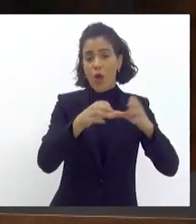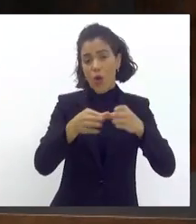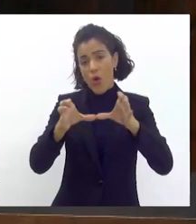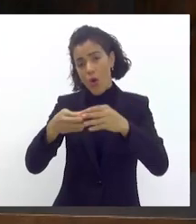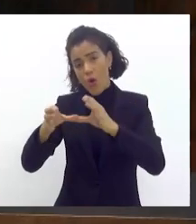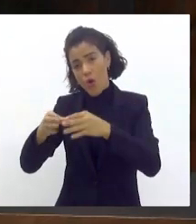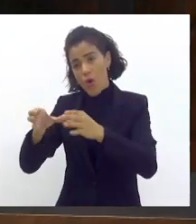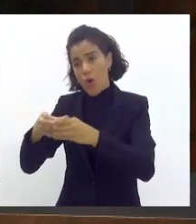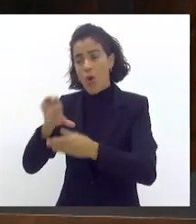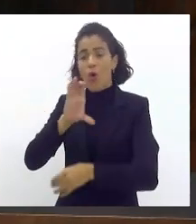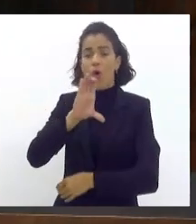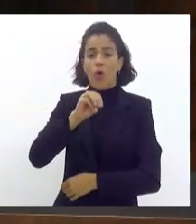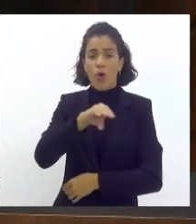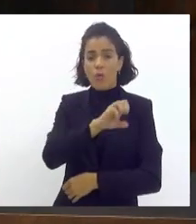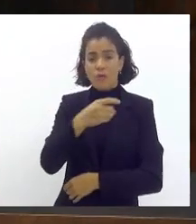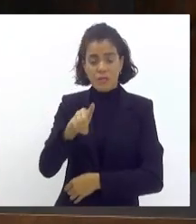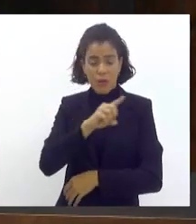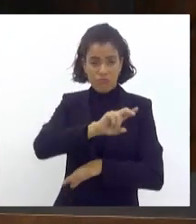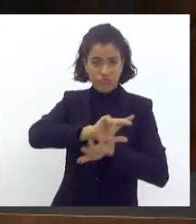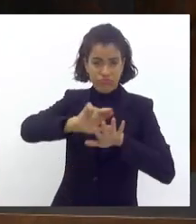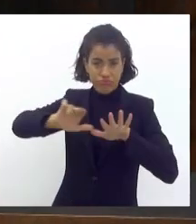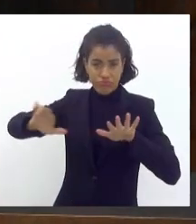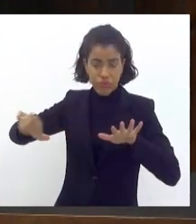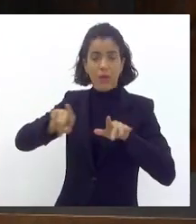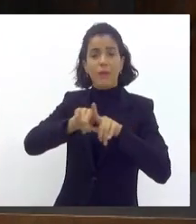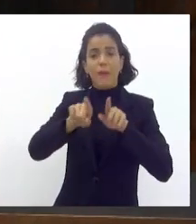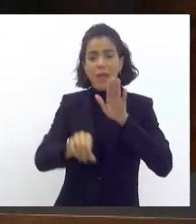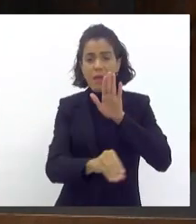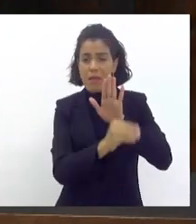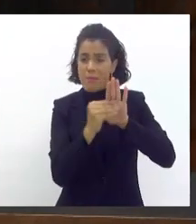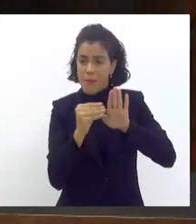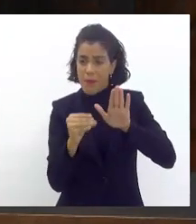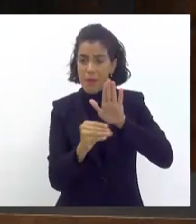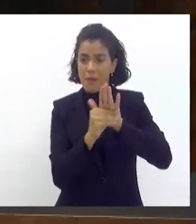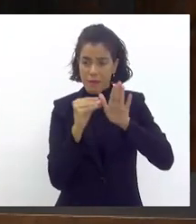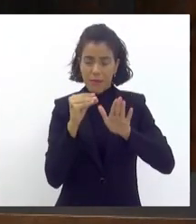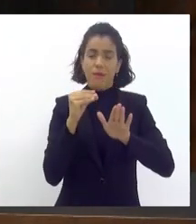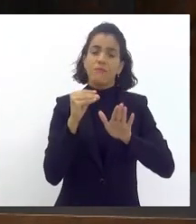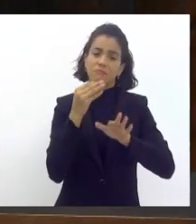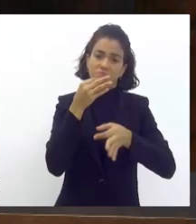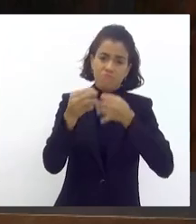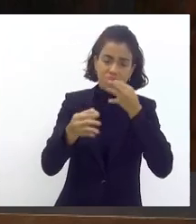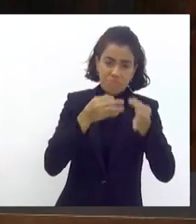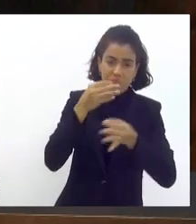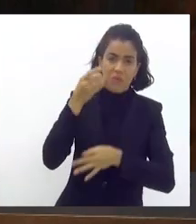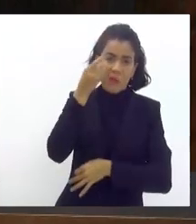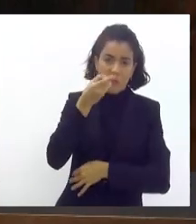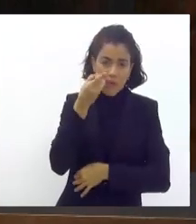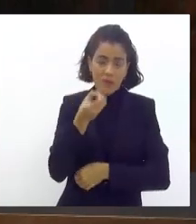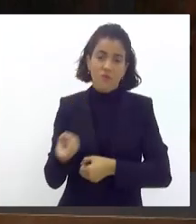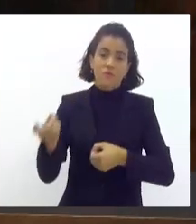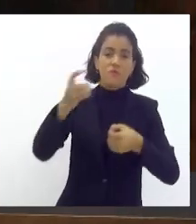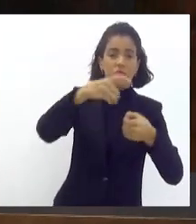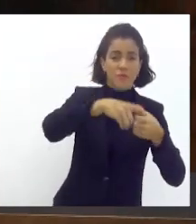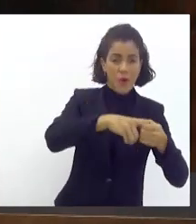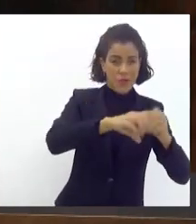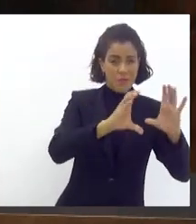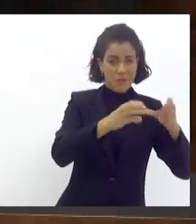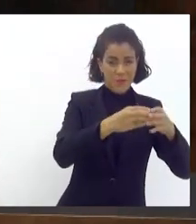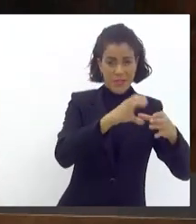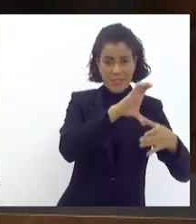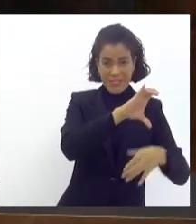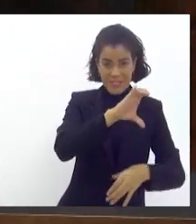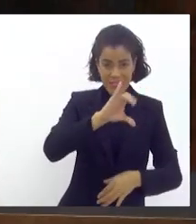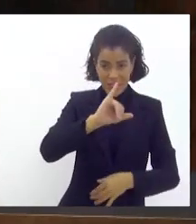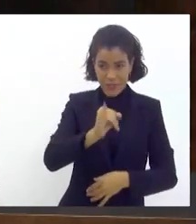temáticas, vem a plenário, recebe as emendas de plenário dos demais deputados, e depois retorna a CCJ para a redação